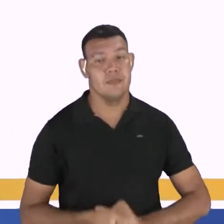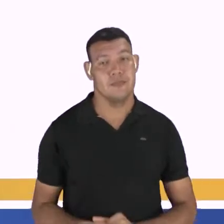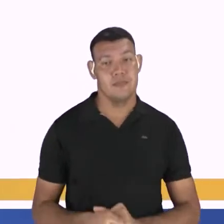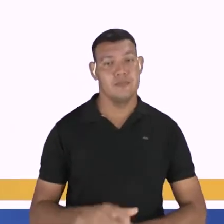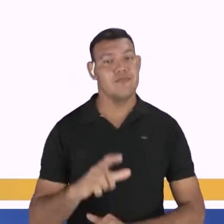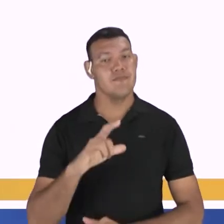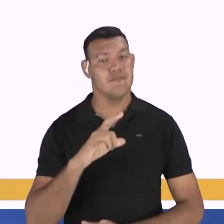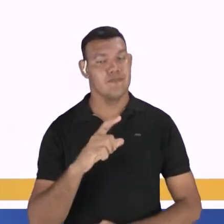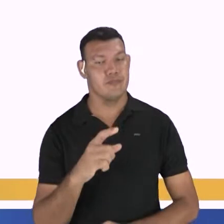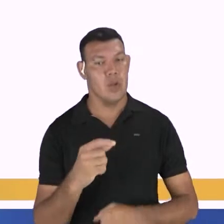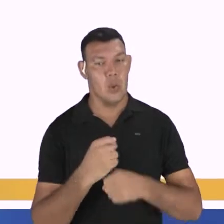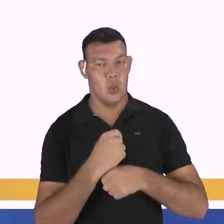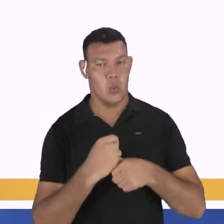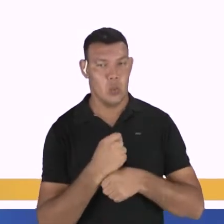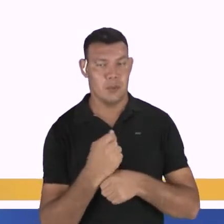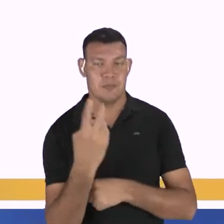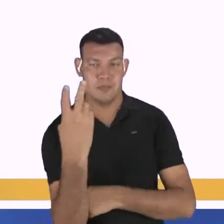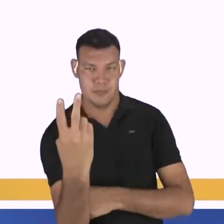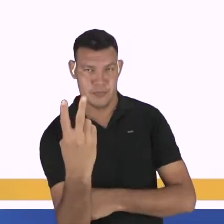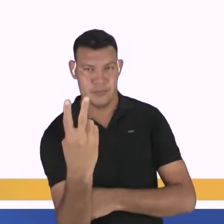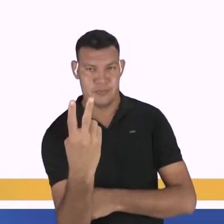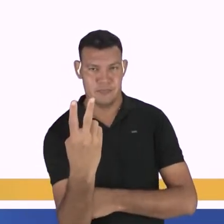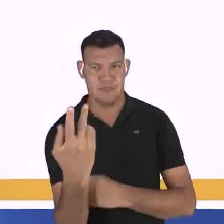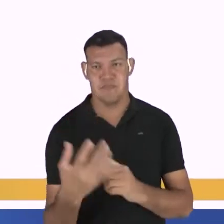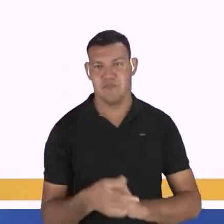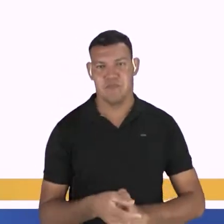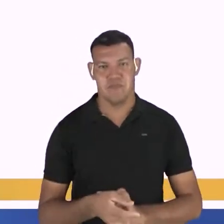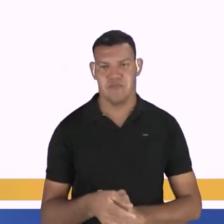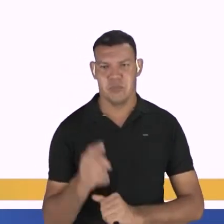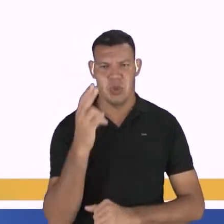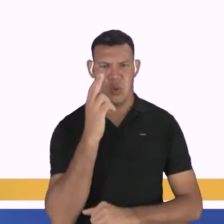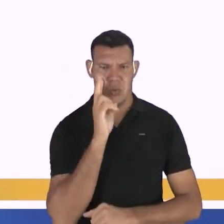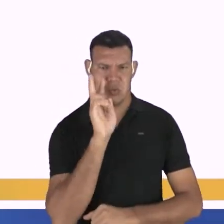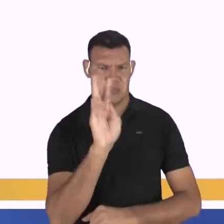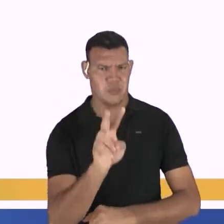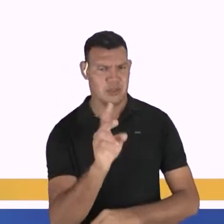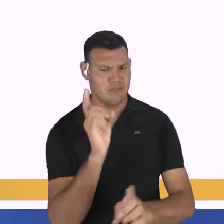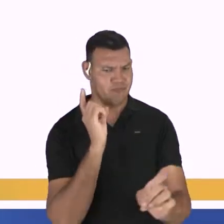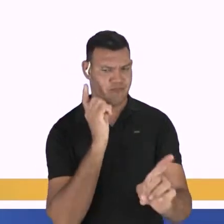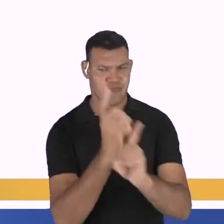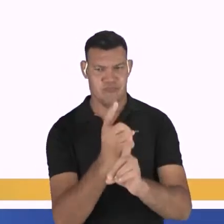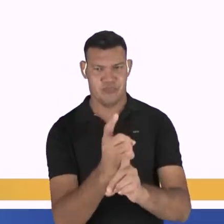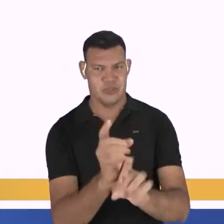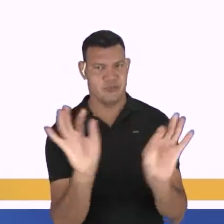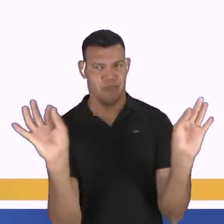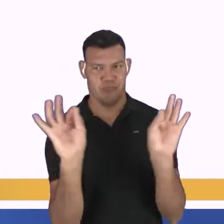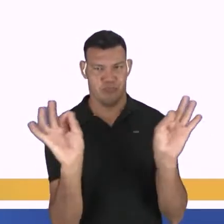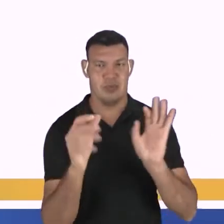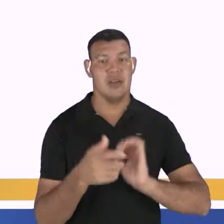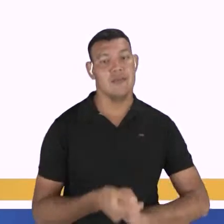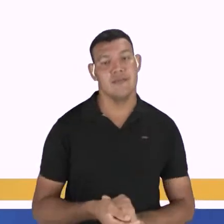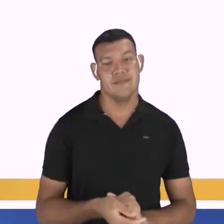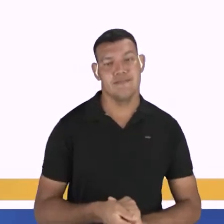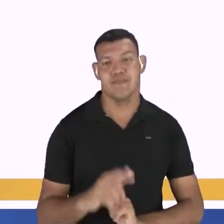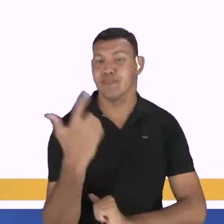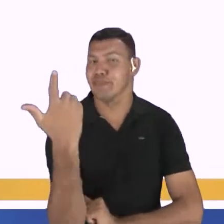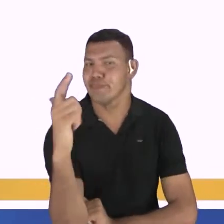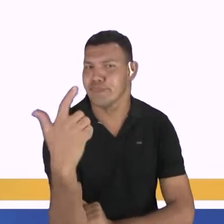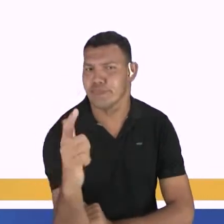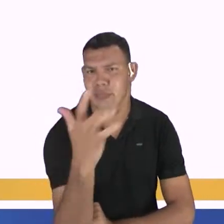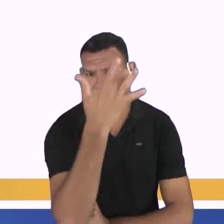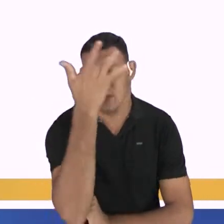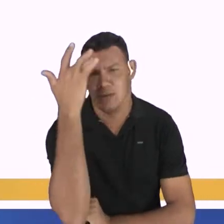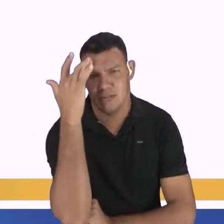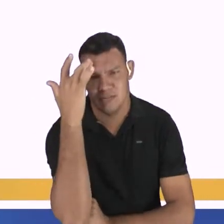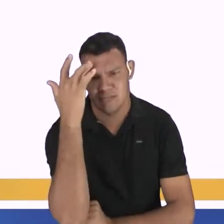dois anos que não a vejo. O verbo fazer, ele indica aí tempo decorrido. Ele não tem um sujeito. Então,